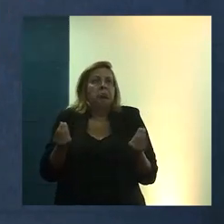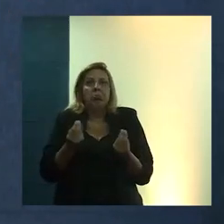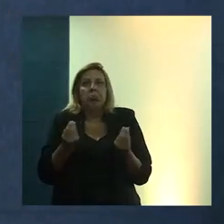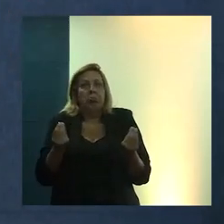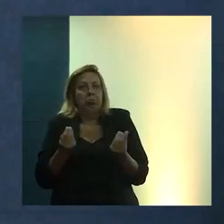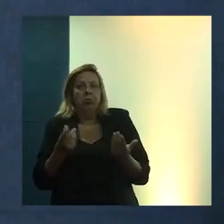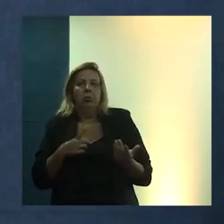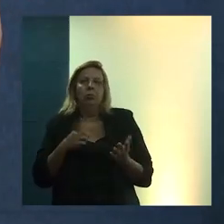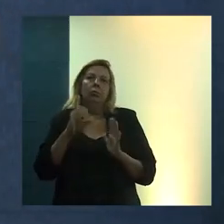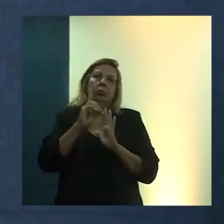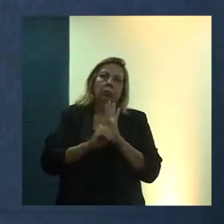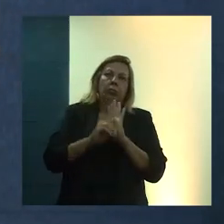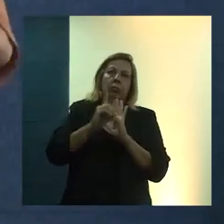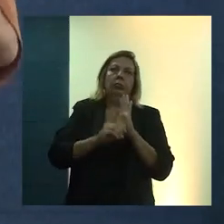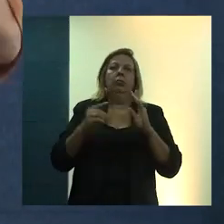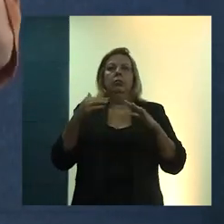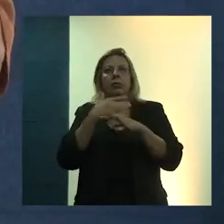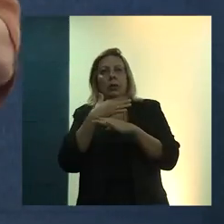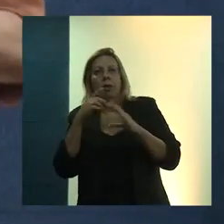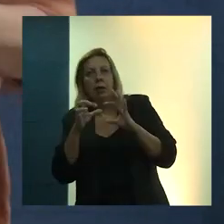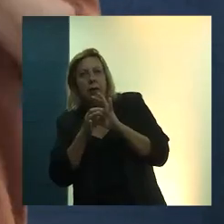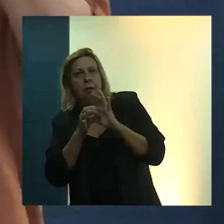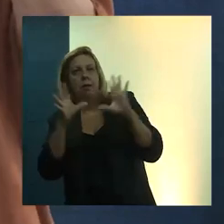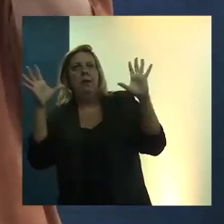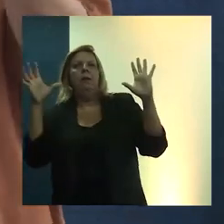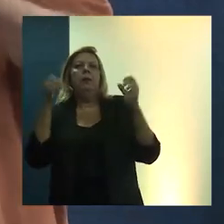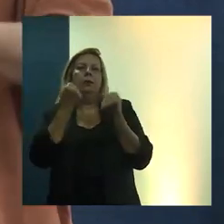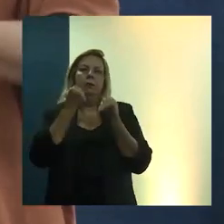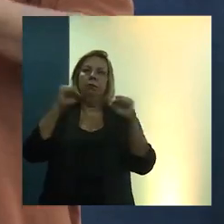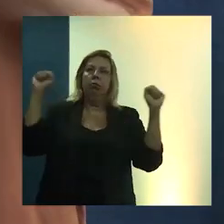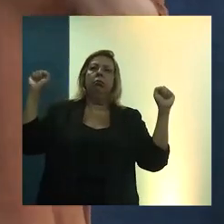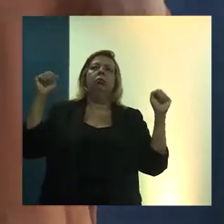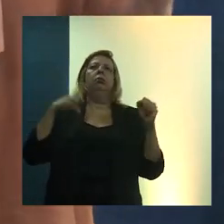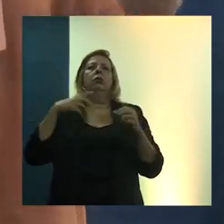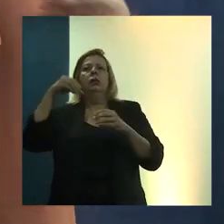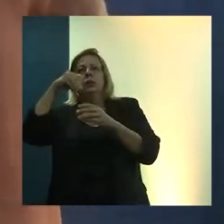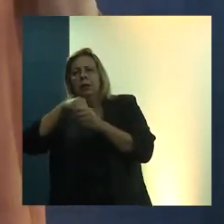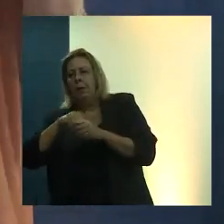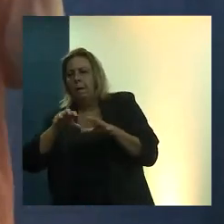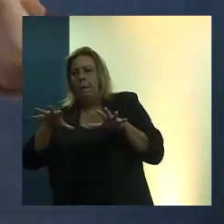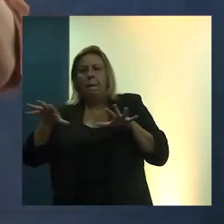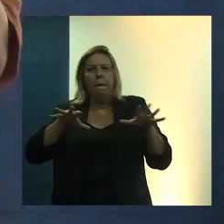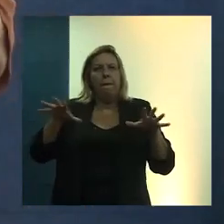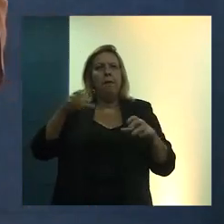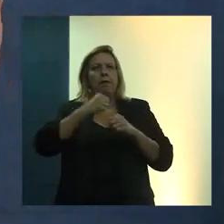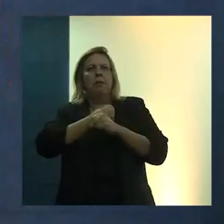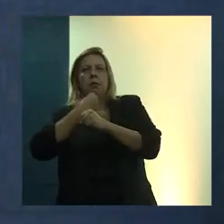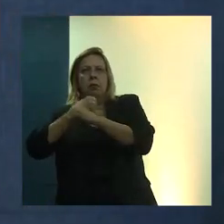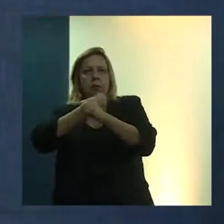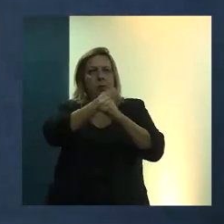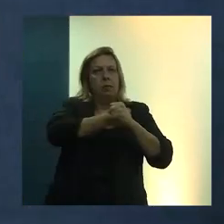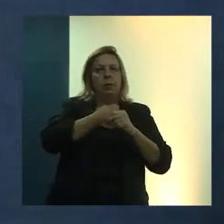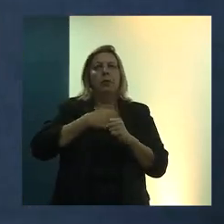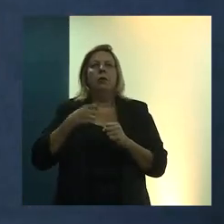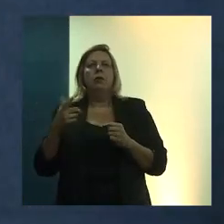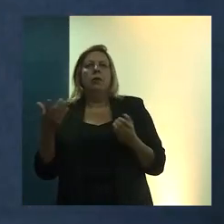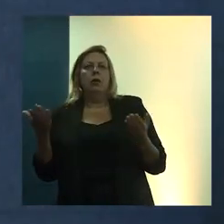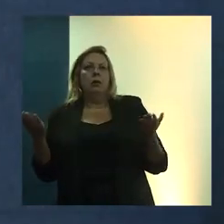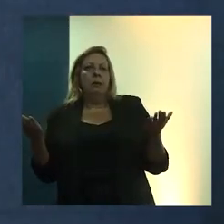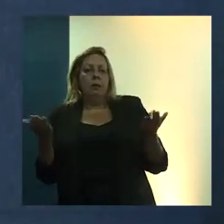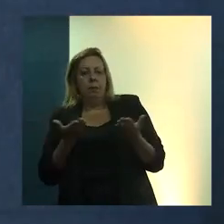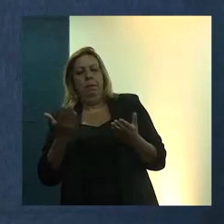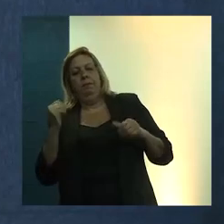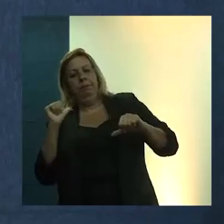no Direito à Cidade, como a liberdade, a individualização, a urbanidade, a construção disso enquanto processo